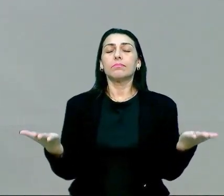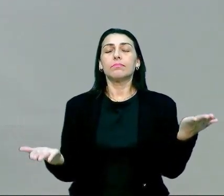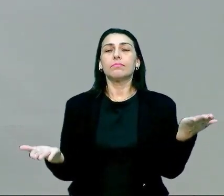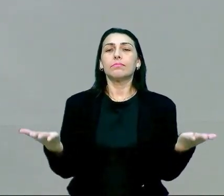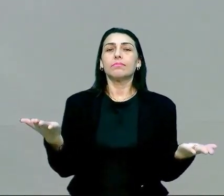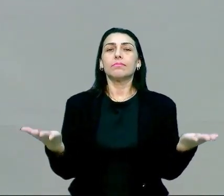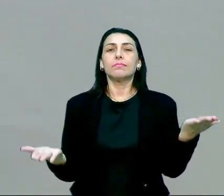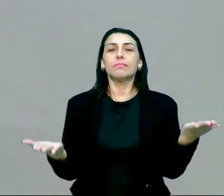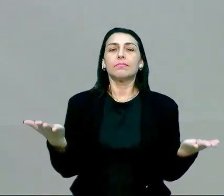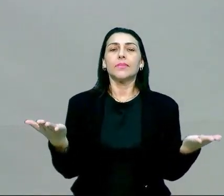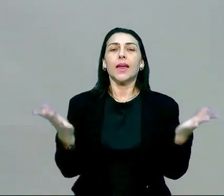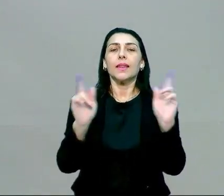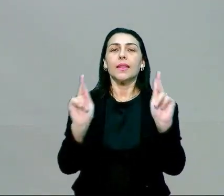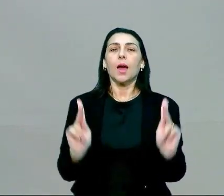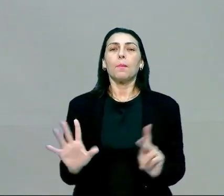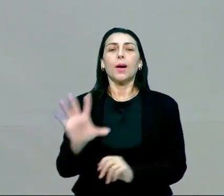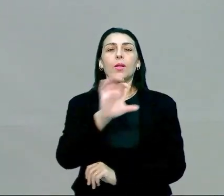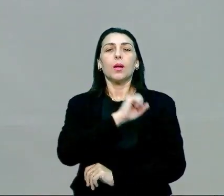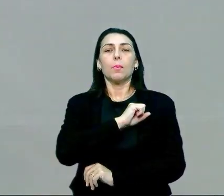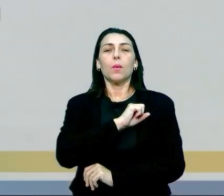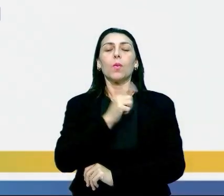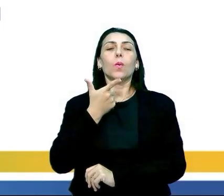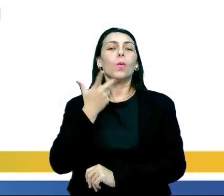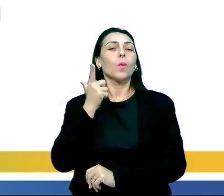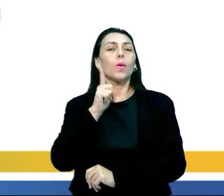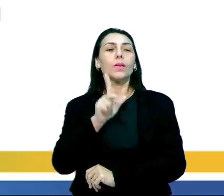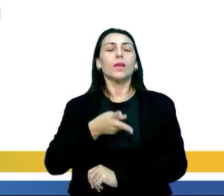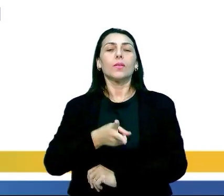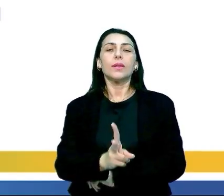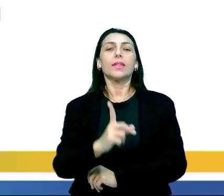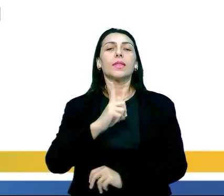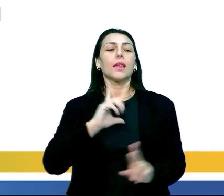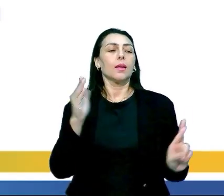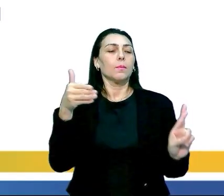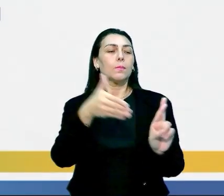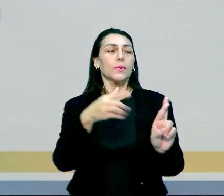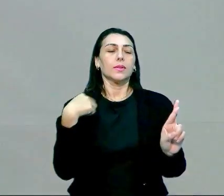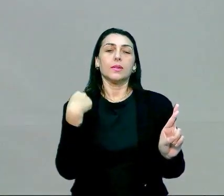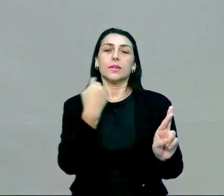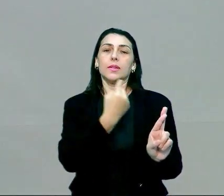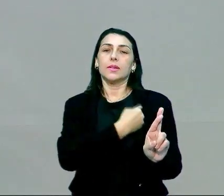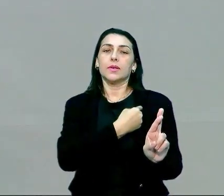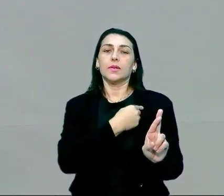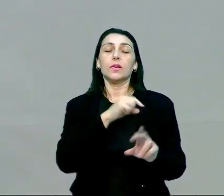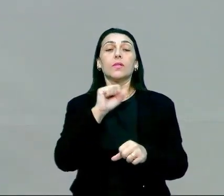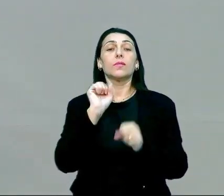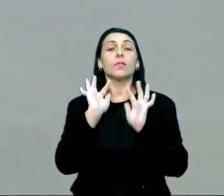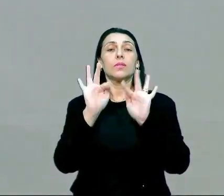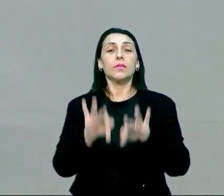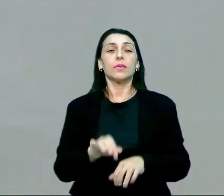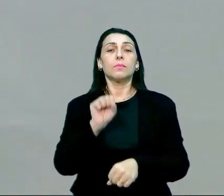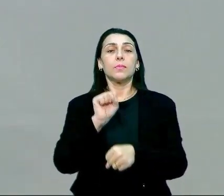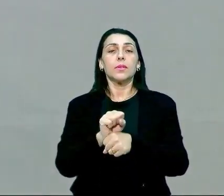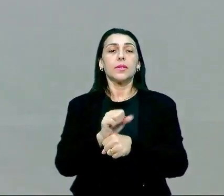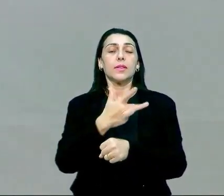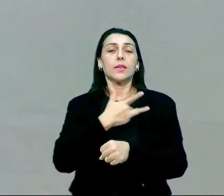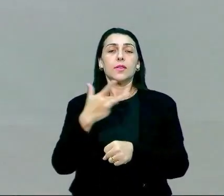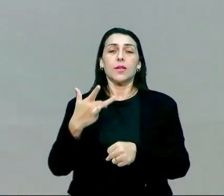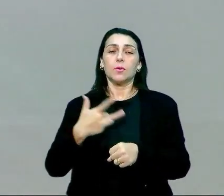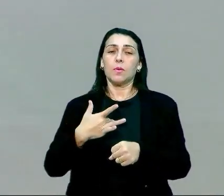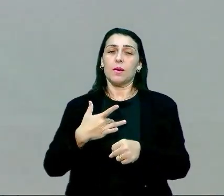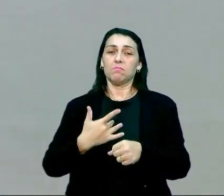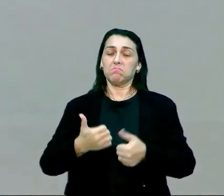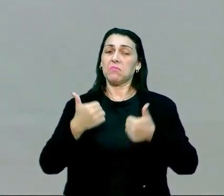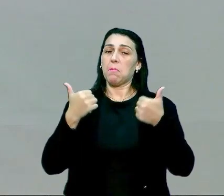tudo, tudo na paz e no amor, a gente consegue seguir. Aqui temos as nossas referências. Eu fico por aqui, espero que a saúde de vocês